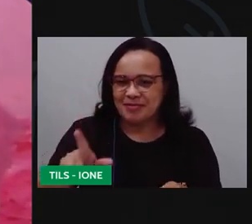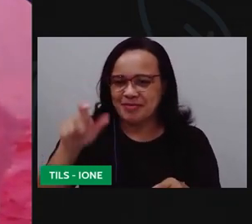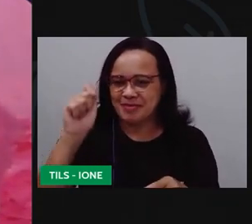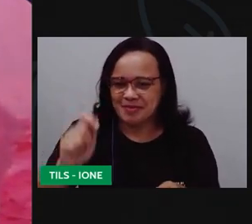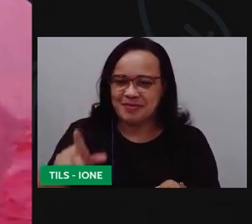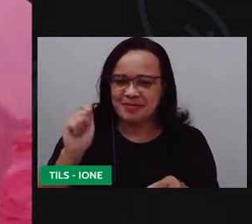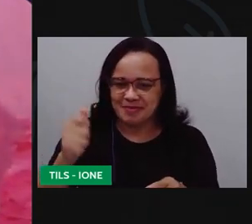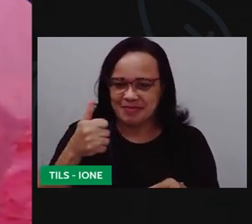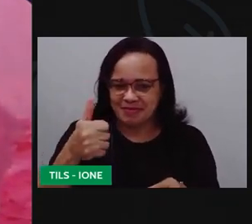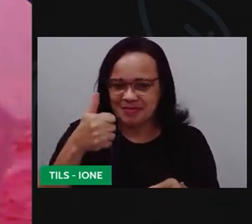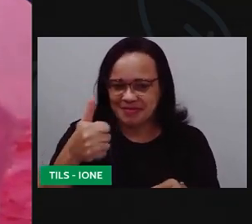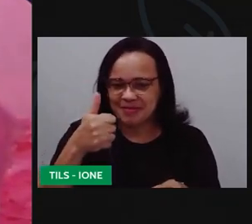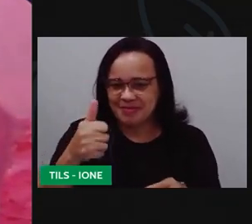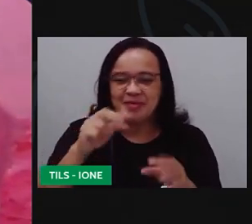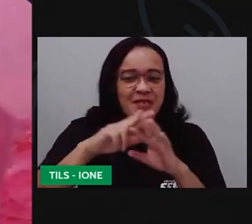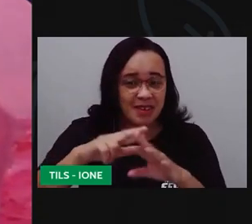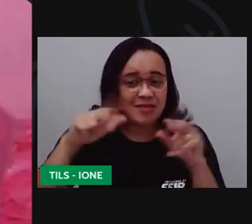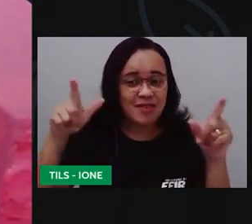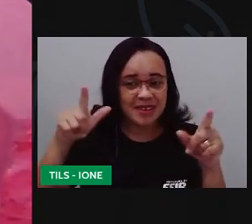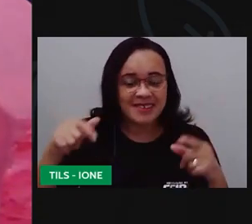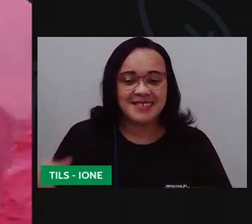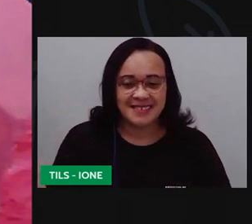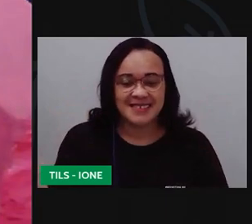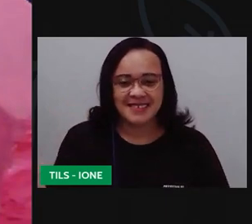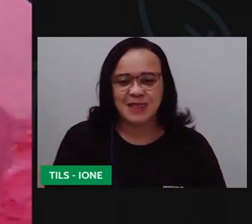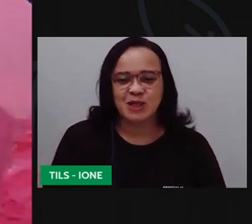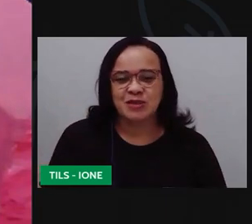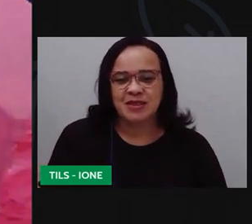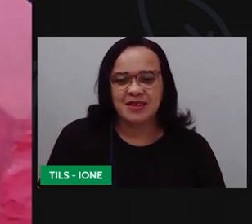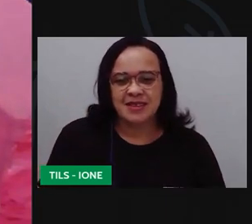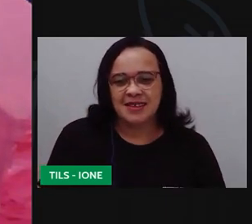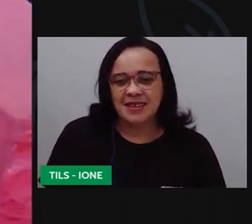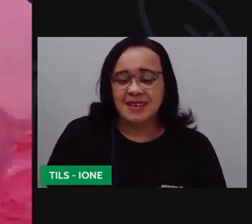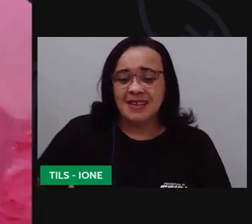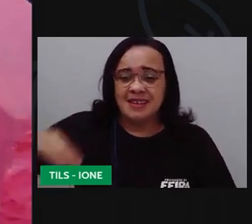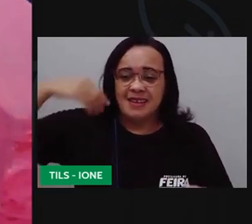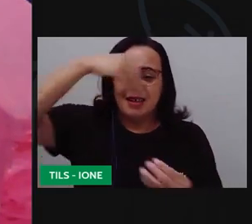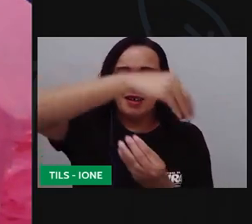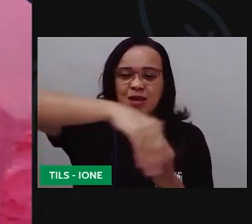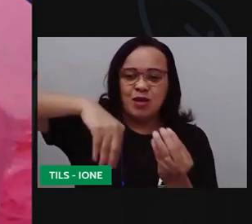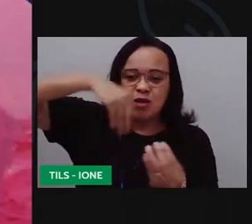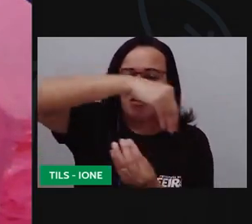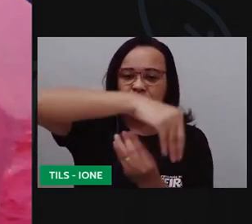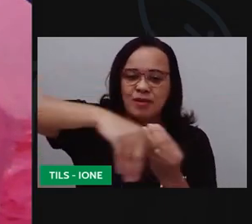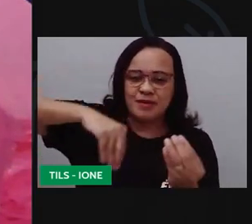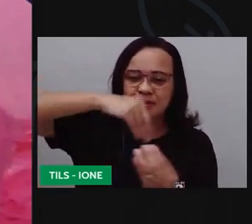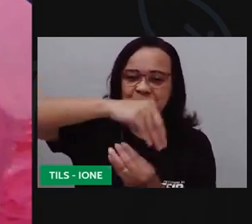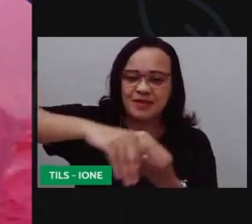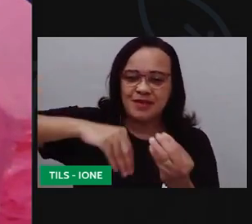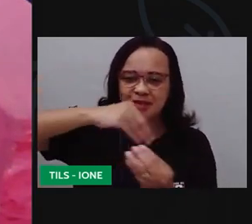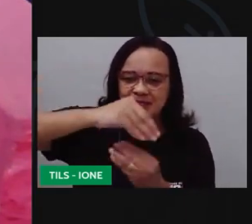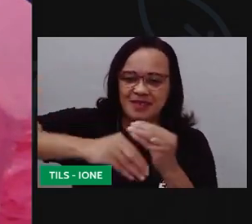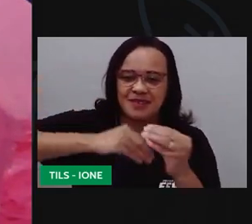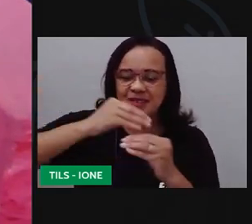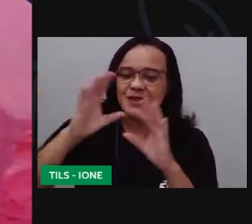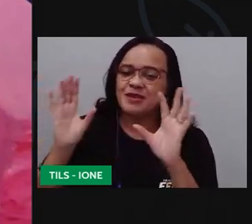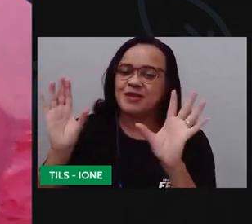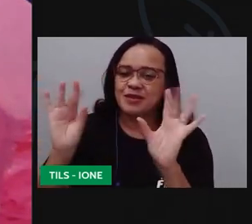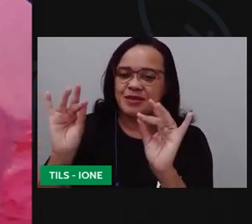pronto pronto e aí a gente vai fazer o seguinte ó a gente vai enrolar isso aqui tá vendo? pronto